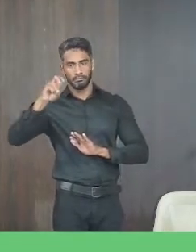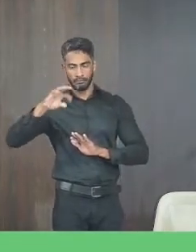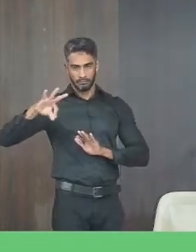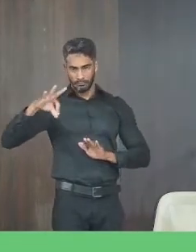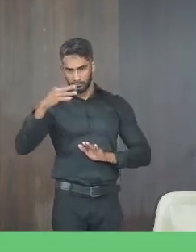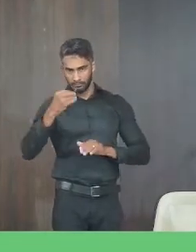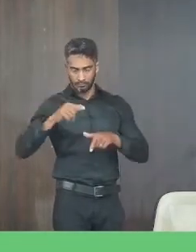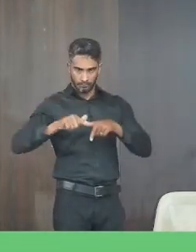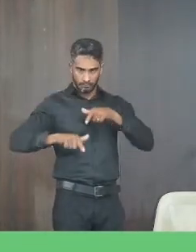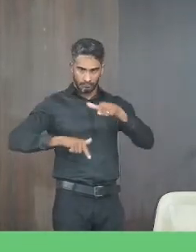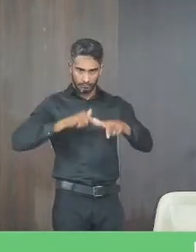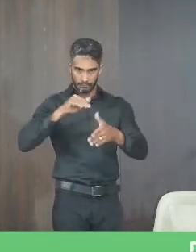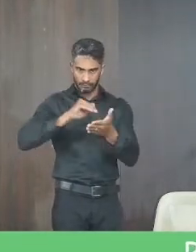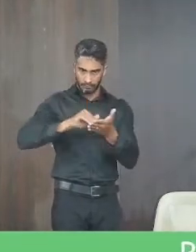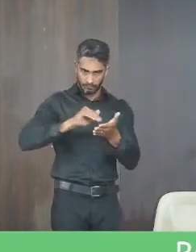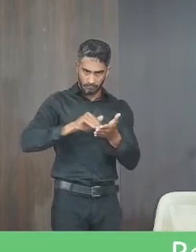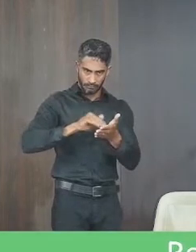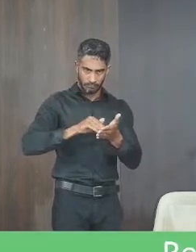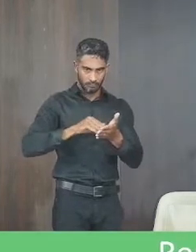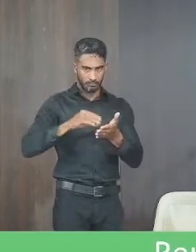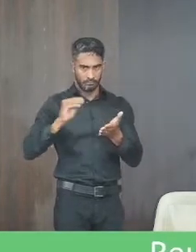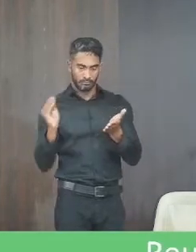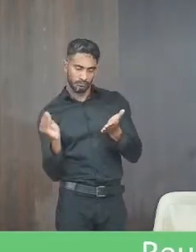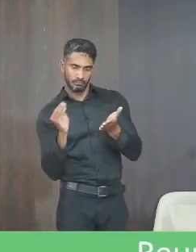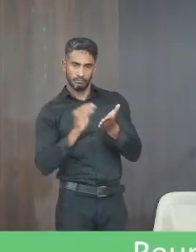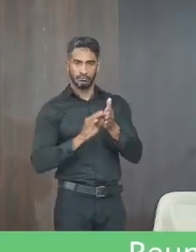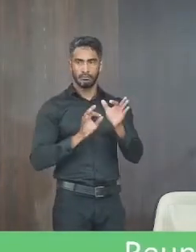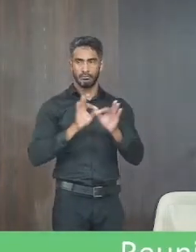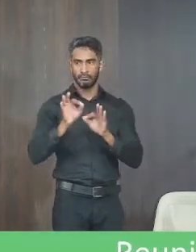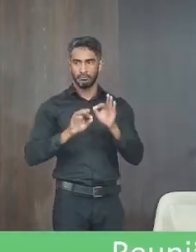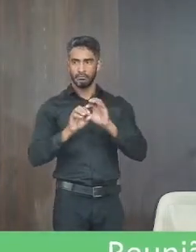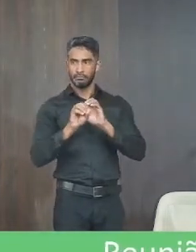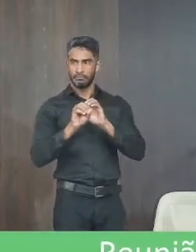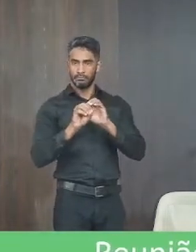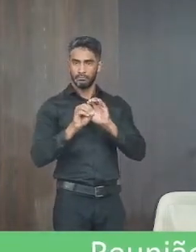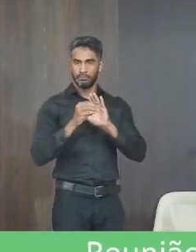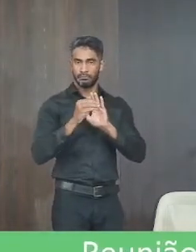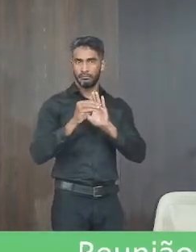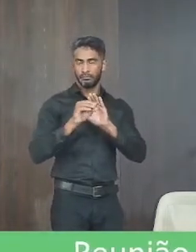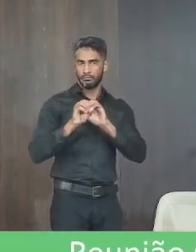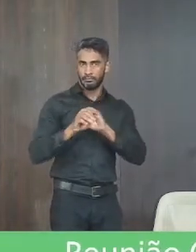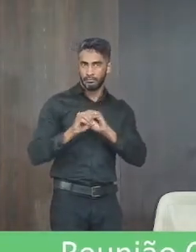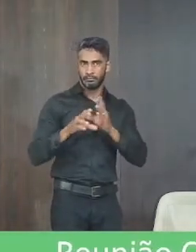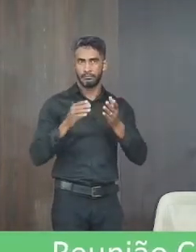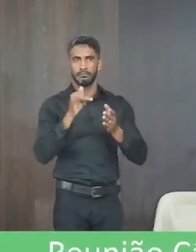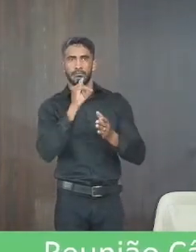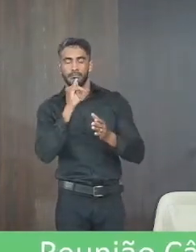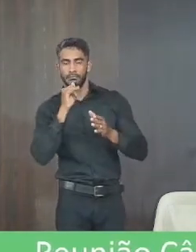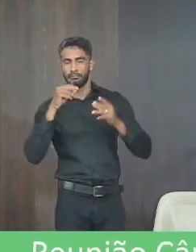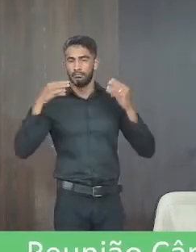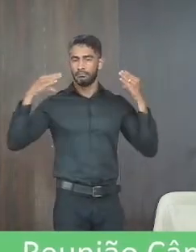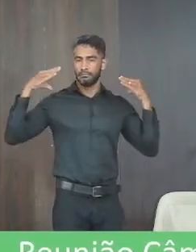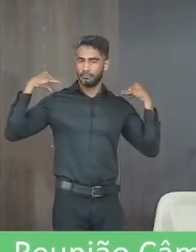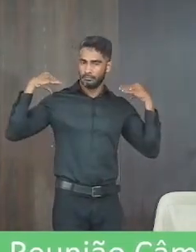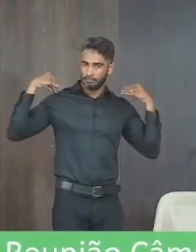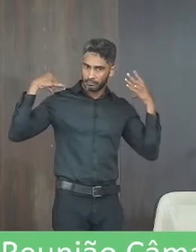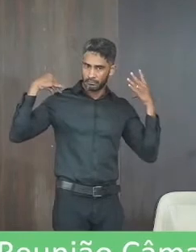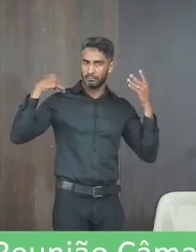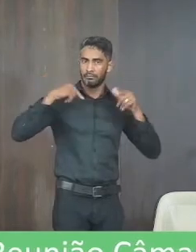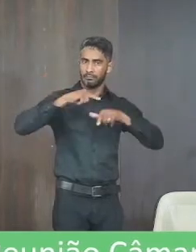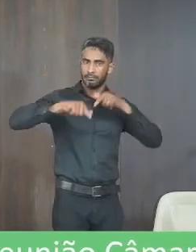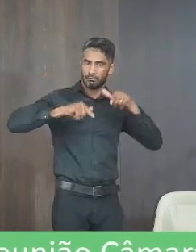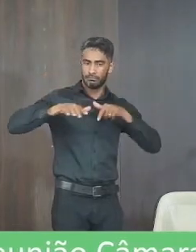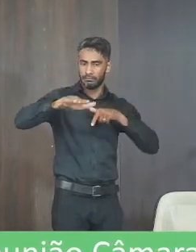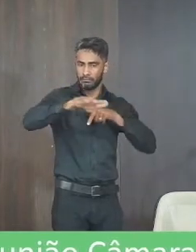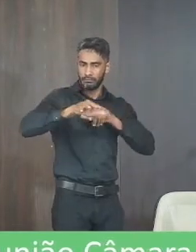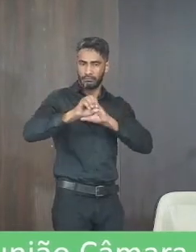Secretaria de Educação está no plano de cargos salários da educação é o motorista ele presta serviço para a